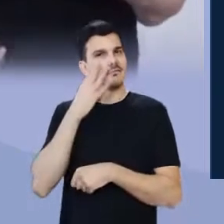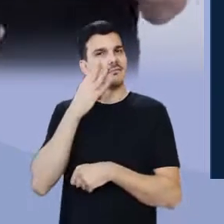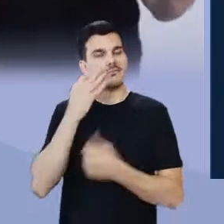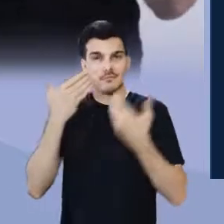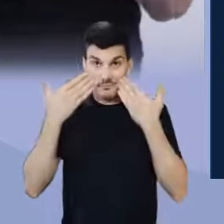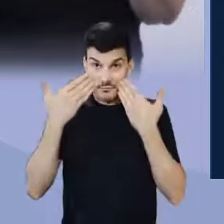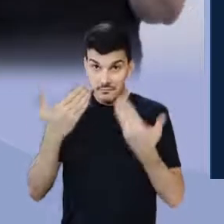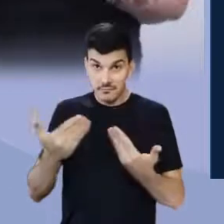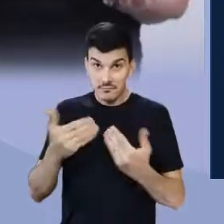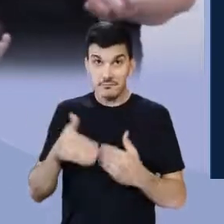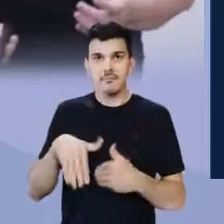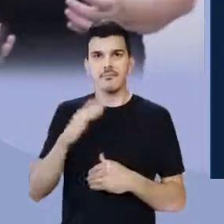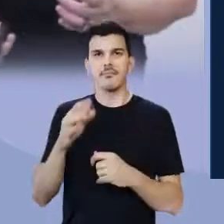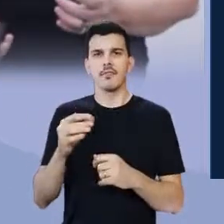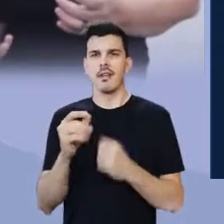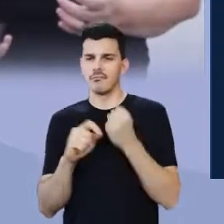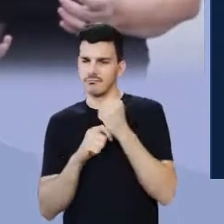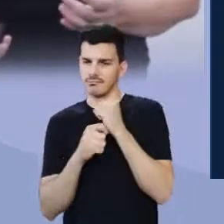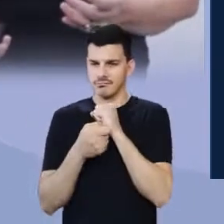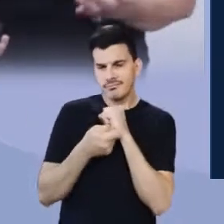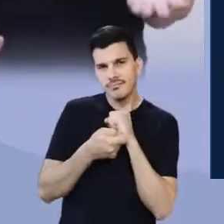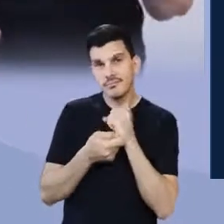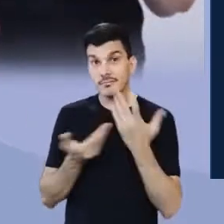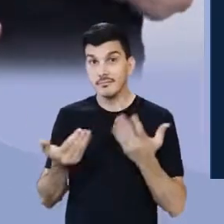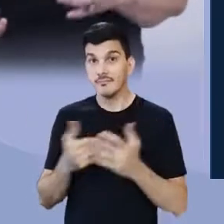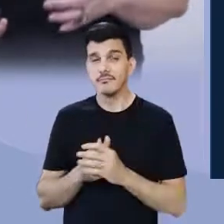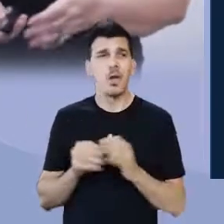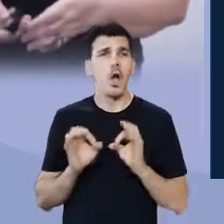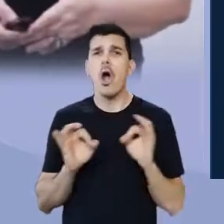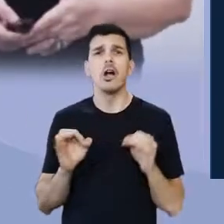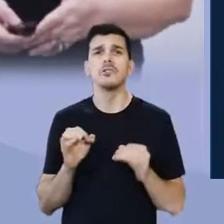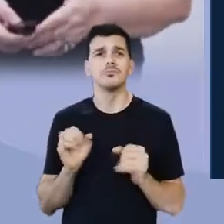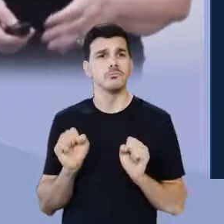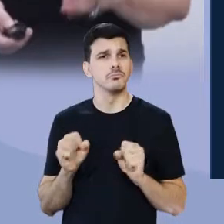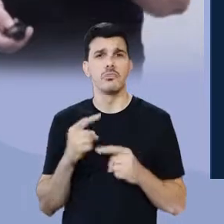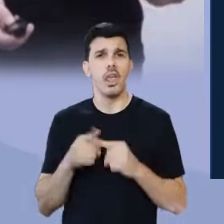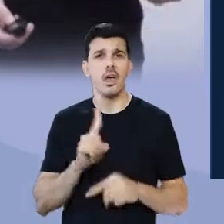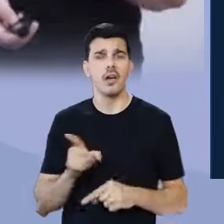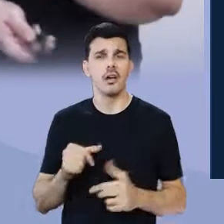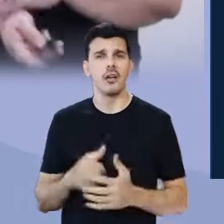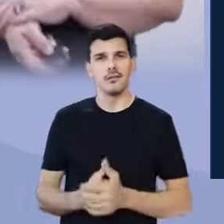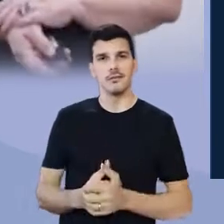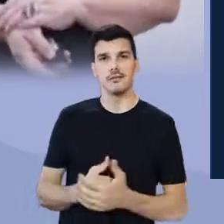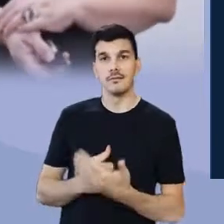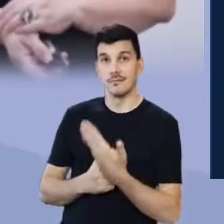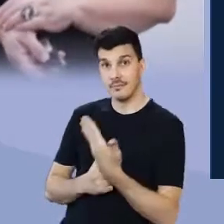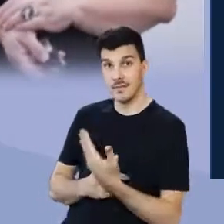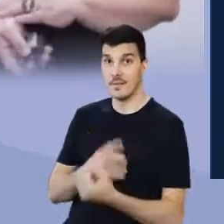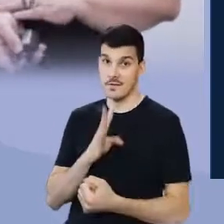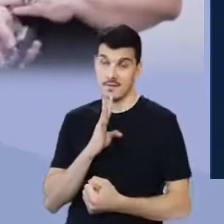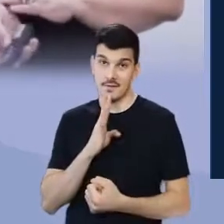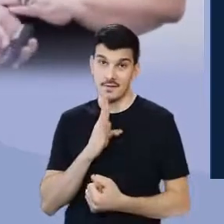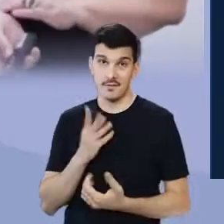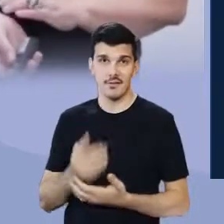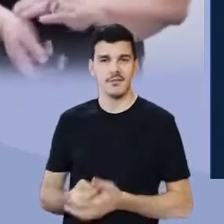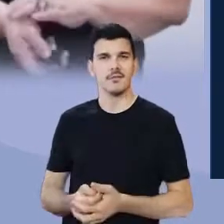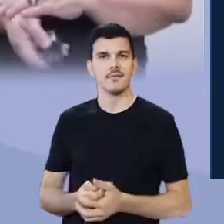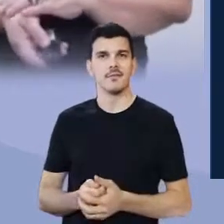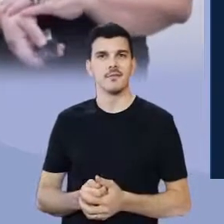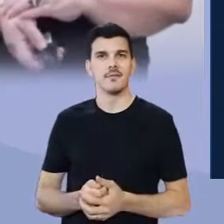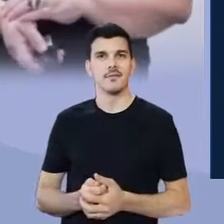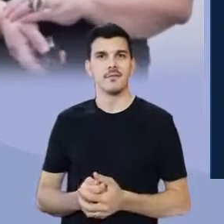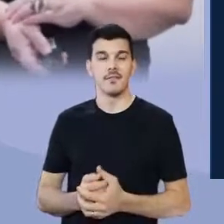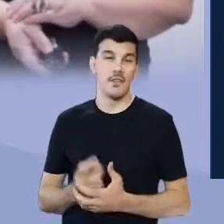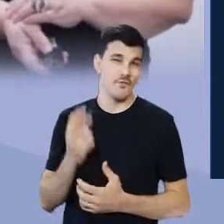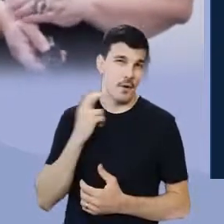obra dele ainda mais mistério? Perfeito, e por que não? Dalton é conhecido por isso. Vampiro